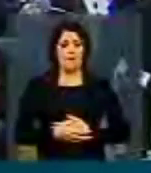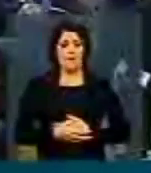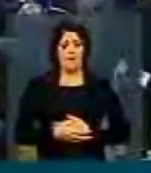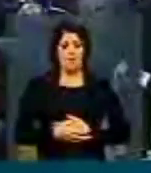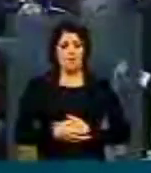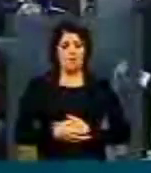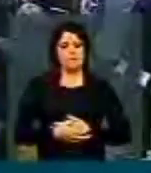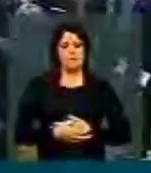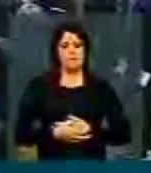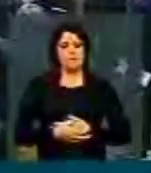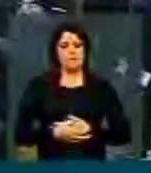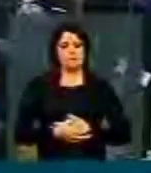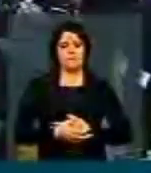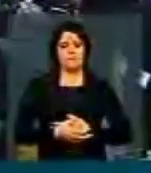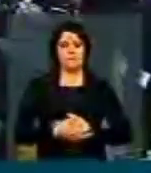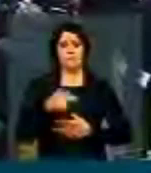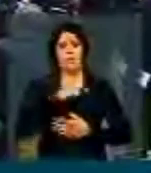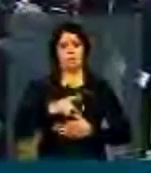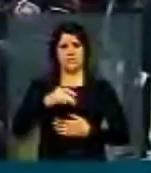Presidente. Marco Maia. Presidente.